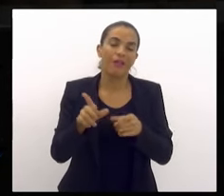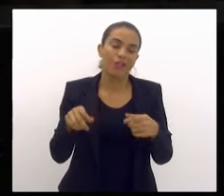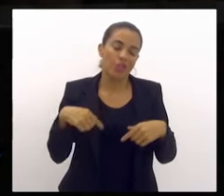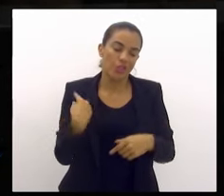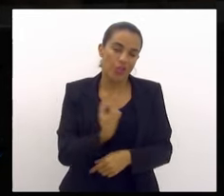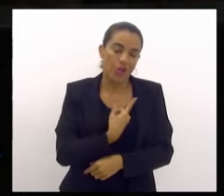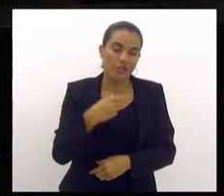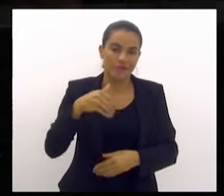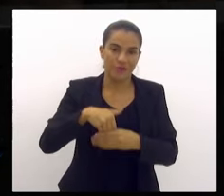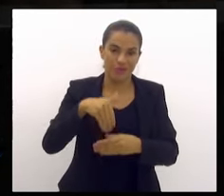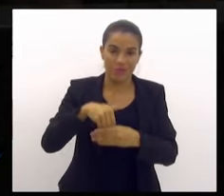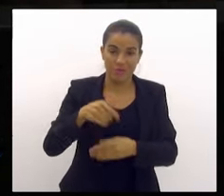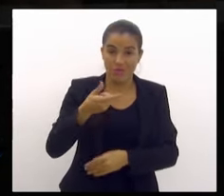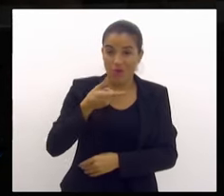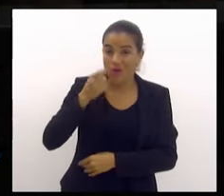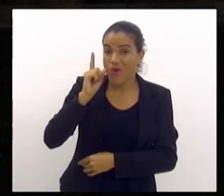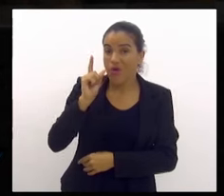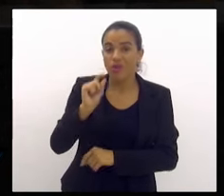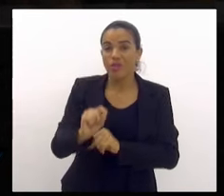aqui, no dia de ontem,